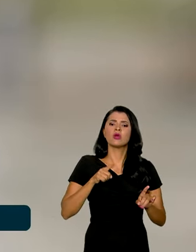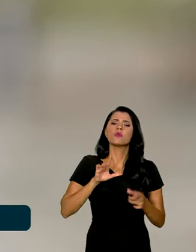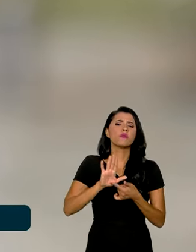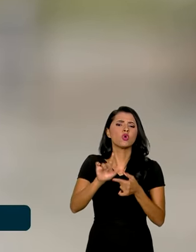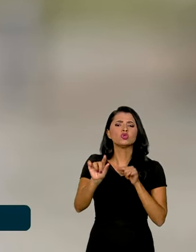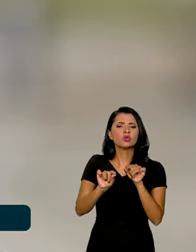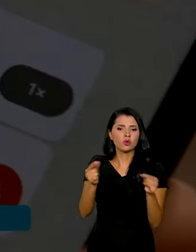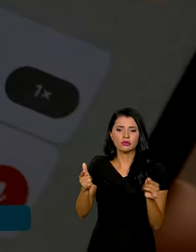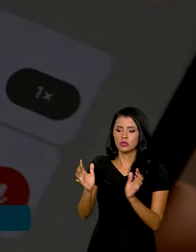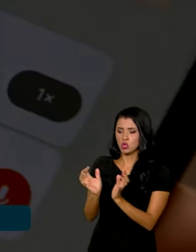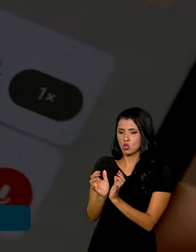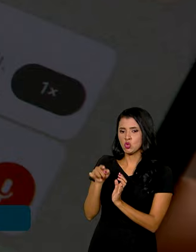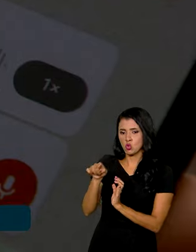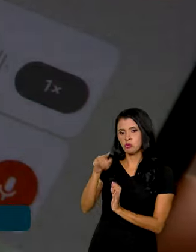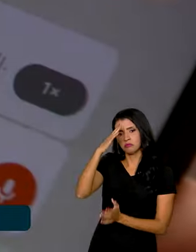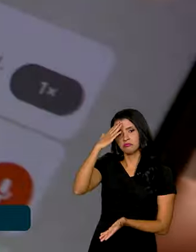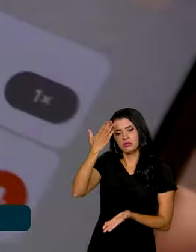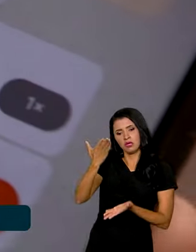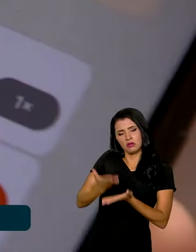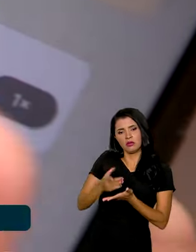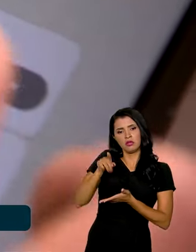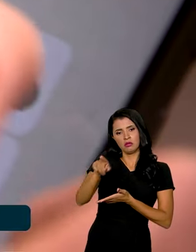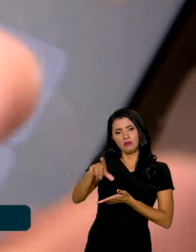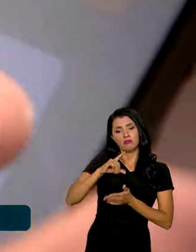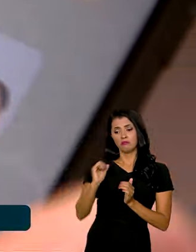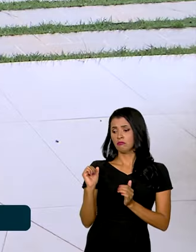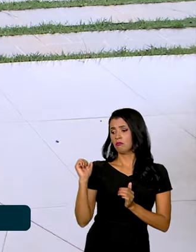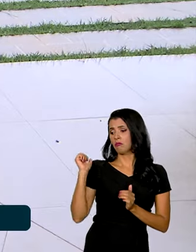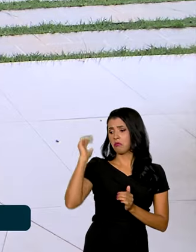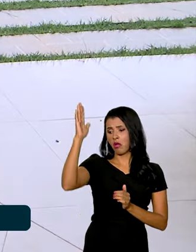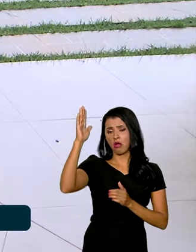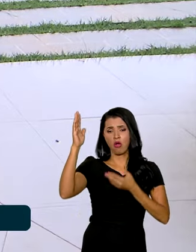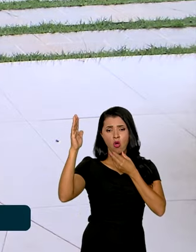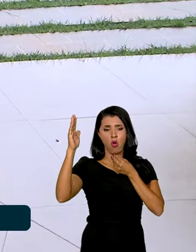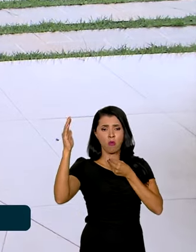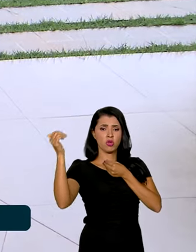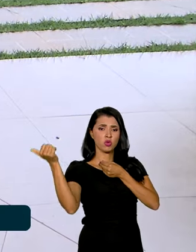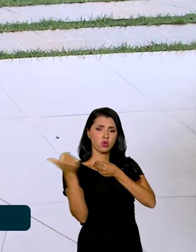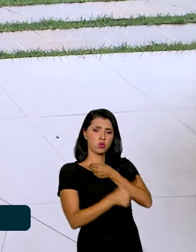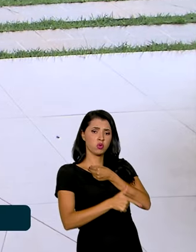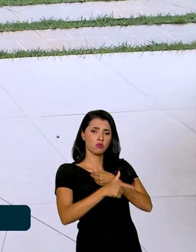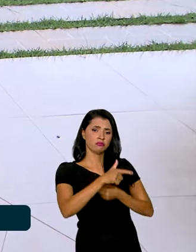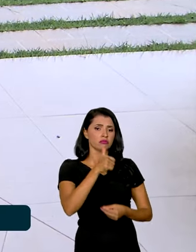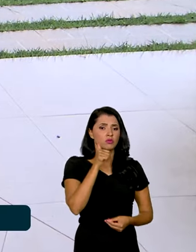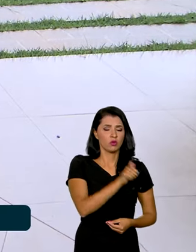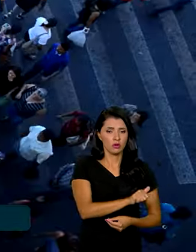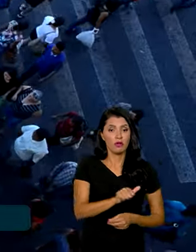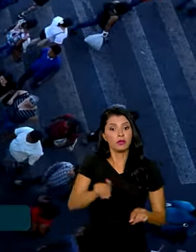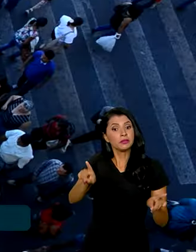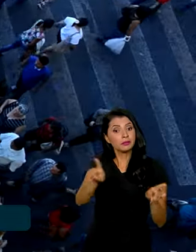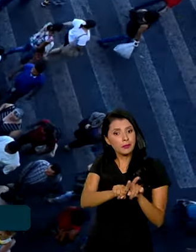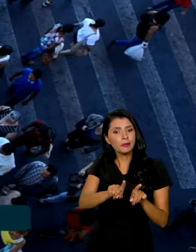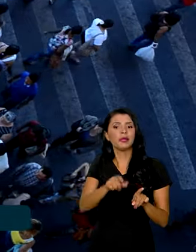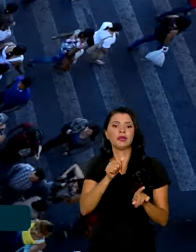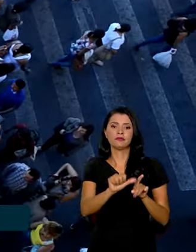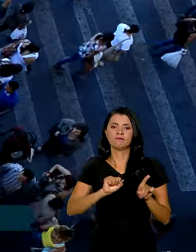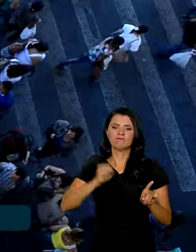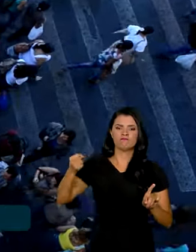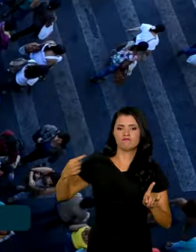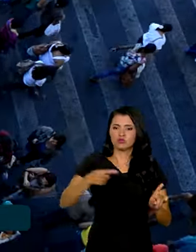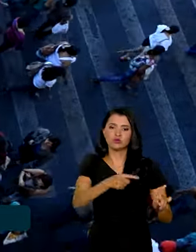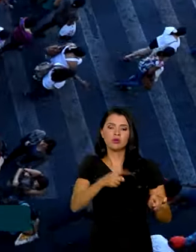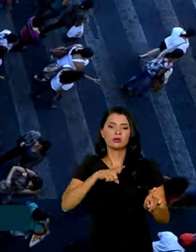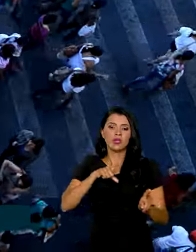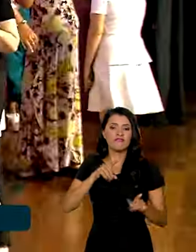em grupos que acreditam na suposta superioridade masculina. A misoginia também está presente na falta de